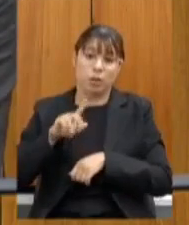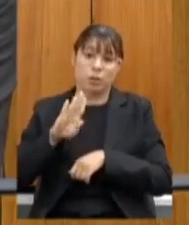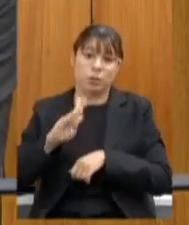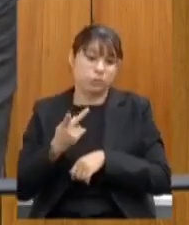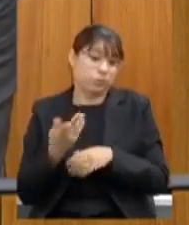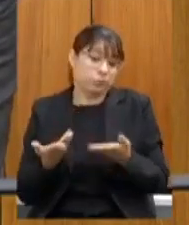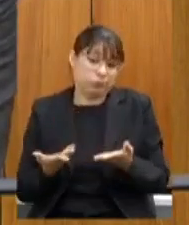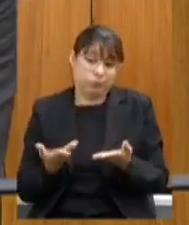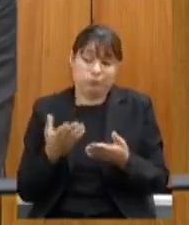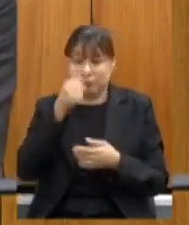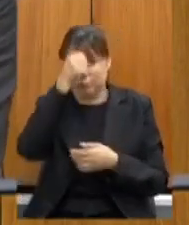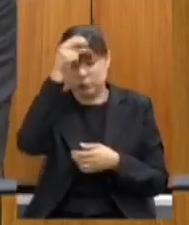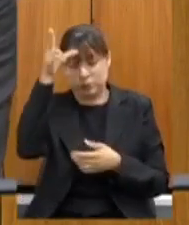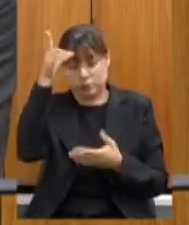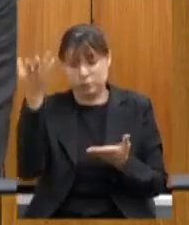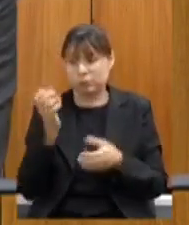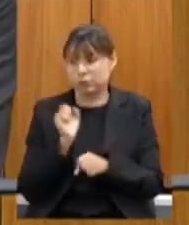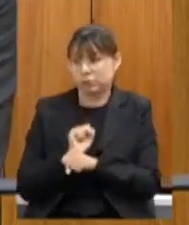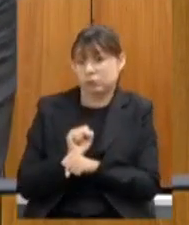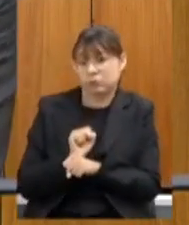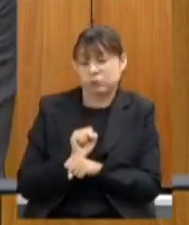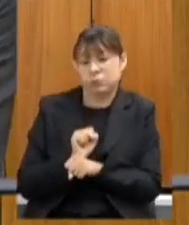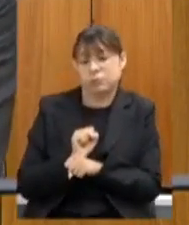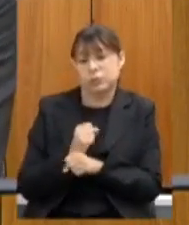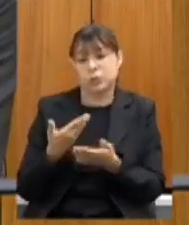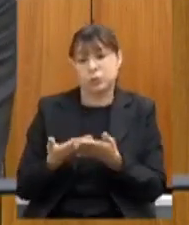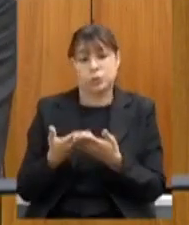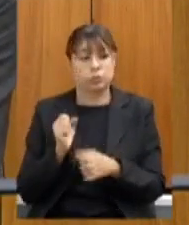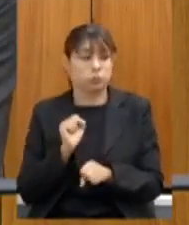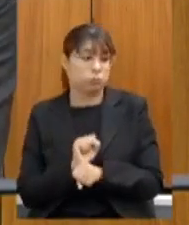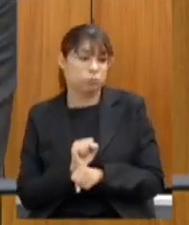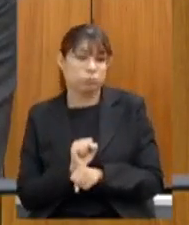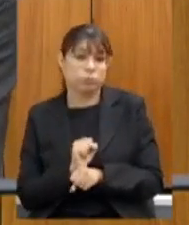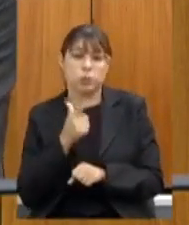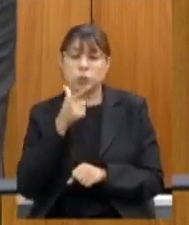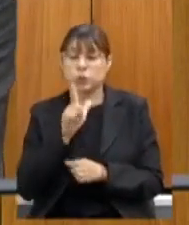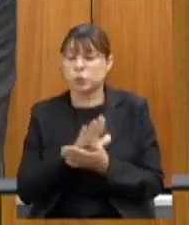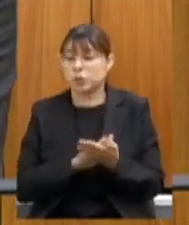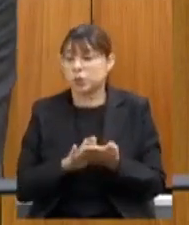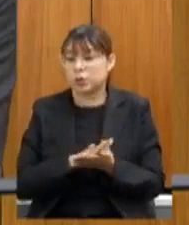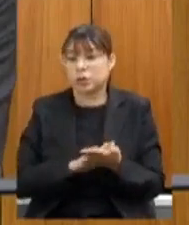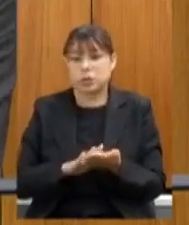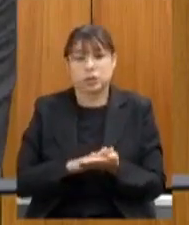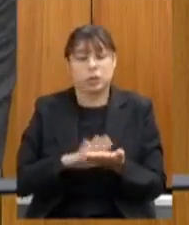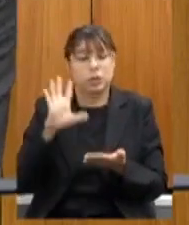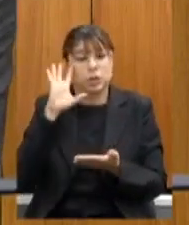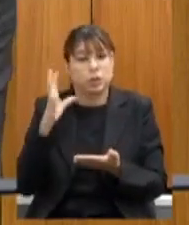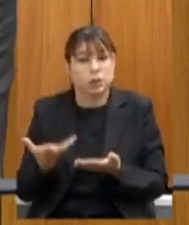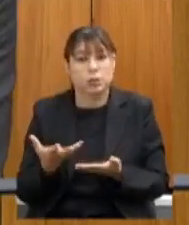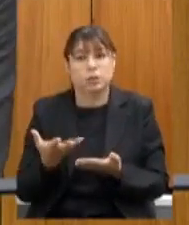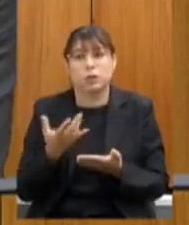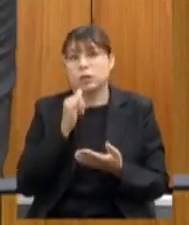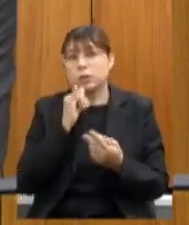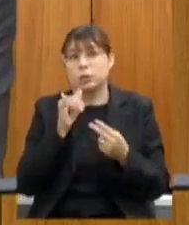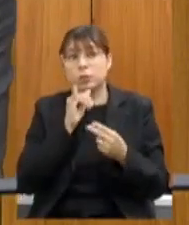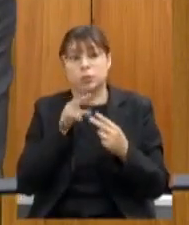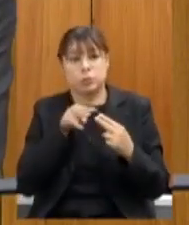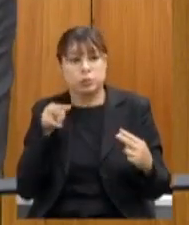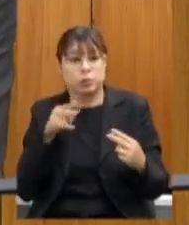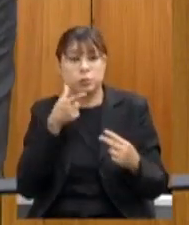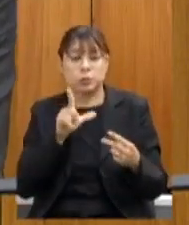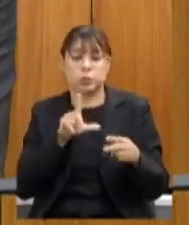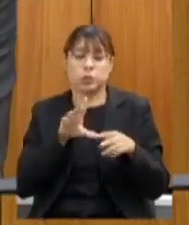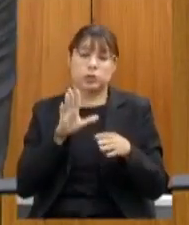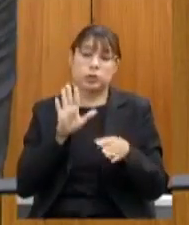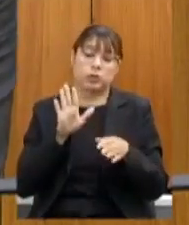prefeitura ficou estagnada as escolas estão aí paralisadas não conseguiram encontrar uma alternativa virtual para levar essas